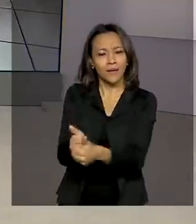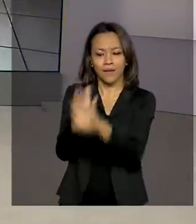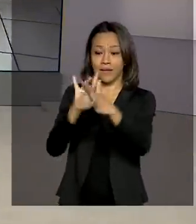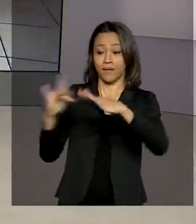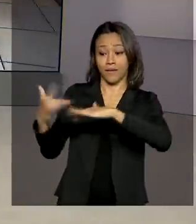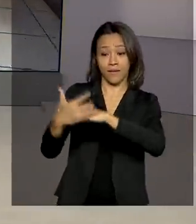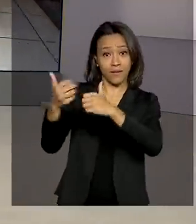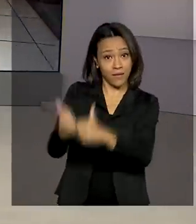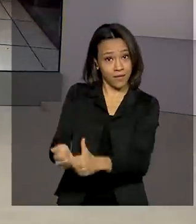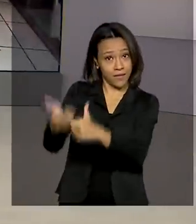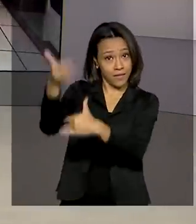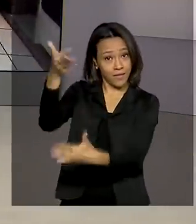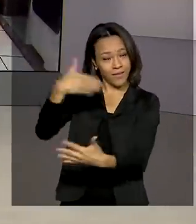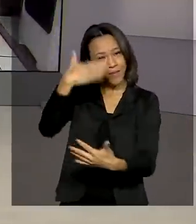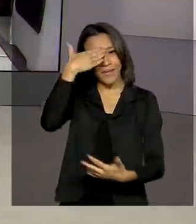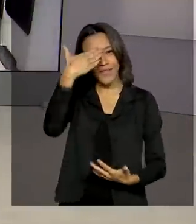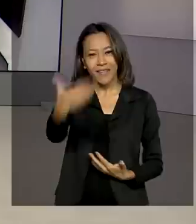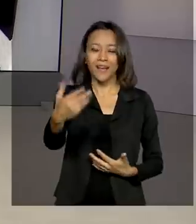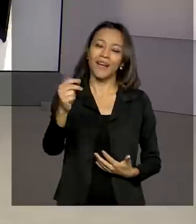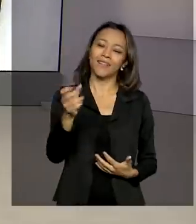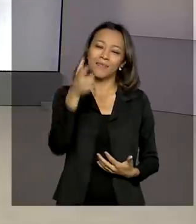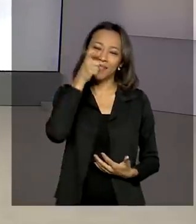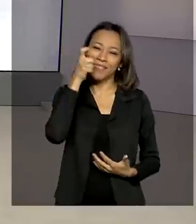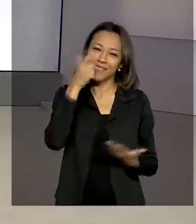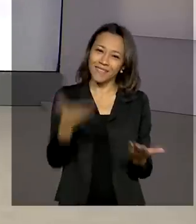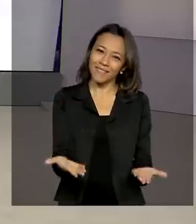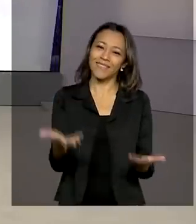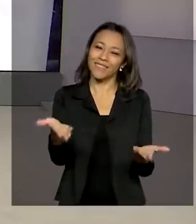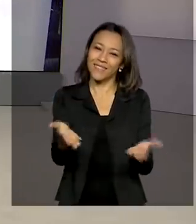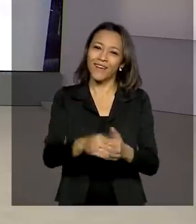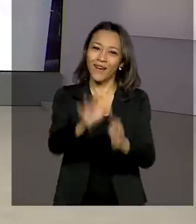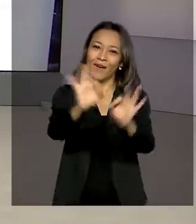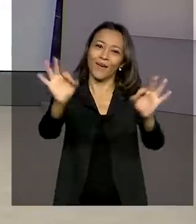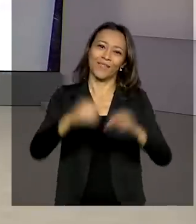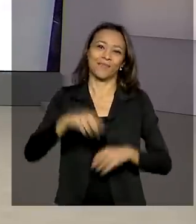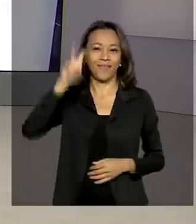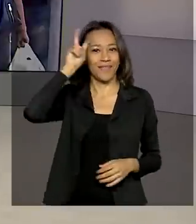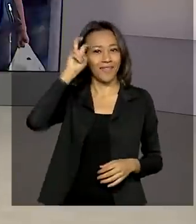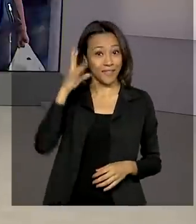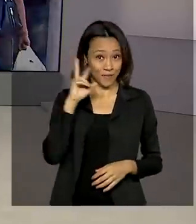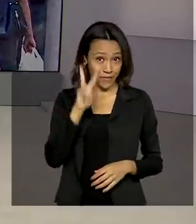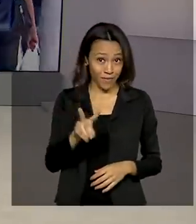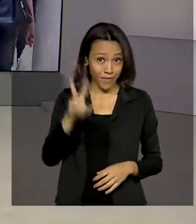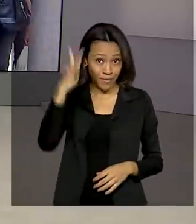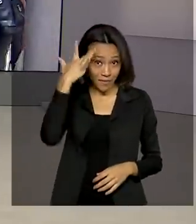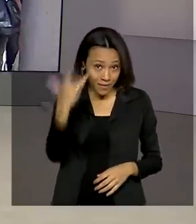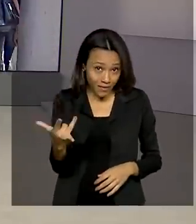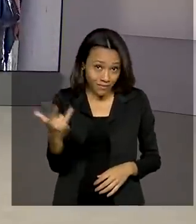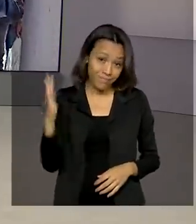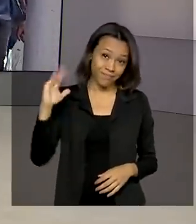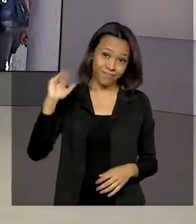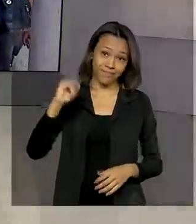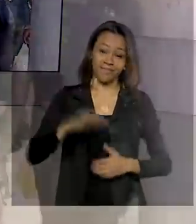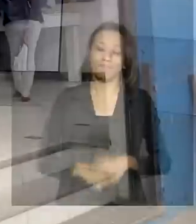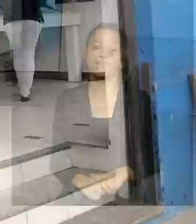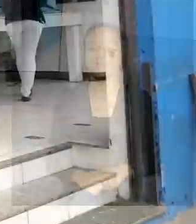pelas redes sociais. Obrigada pela sua companhia, pela sua audiência. Ótima quinta-feira. Nos vemos amanhã. Até lá.